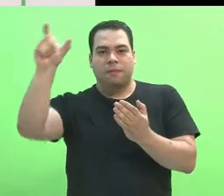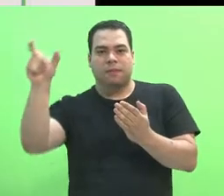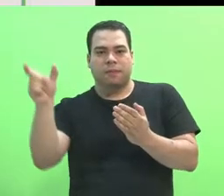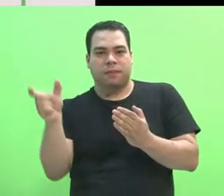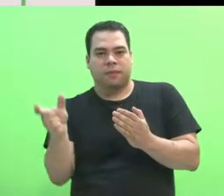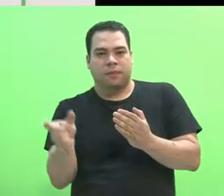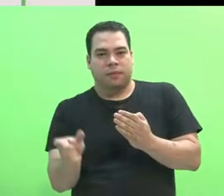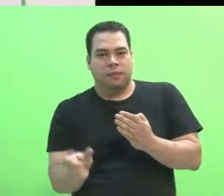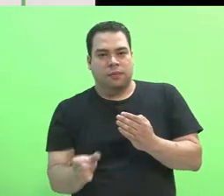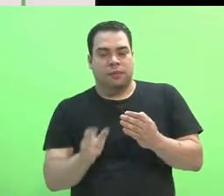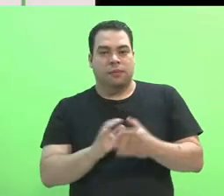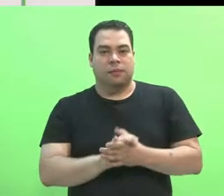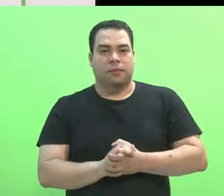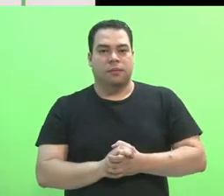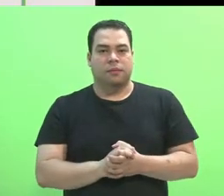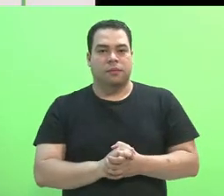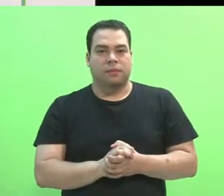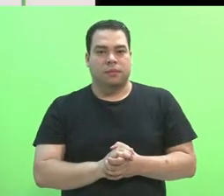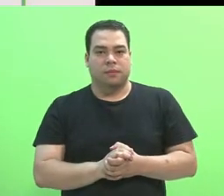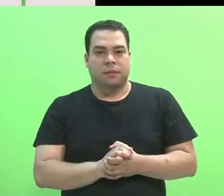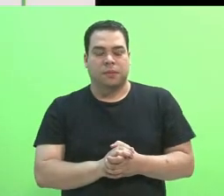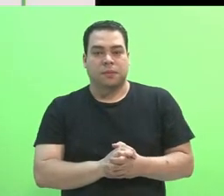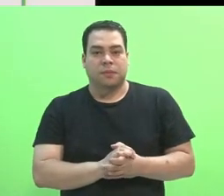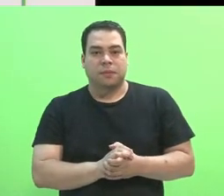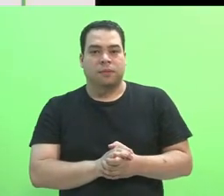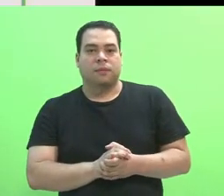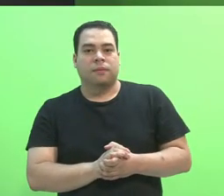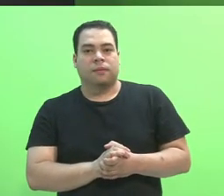nordeste, sul e sudeste aqui no mapa.